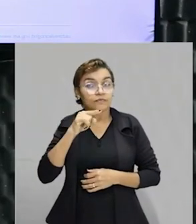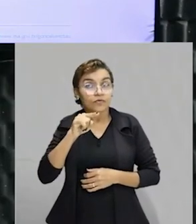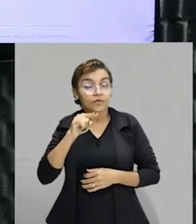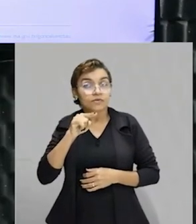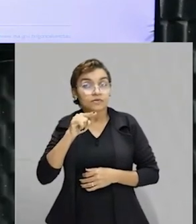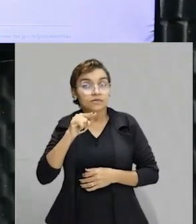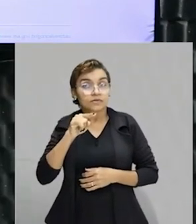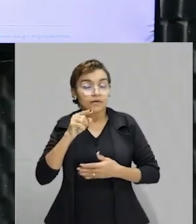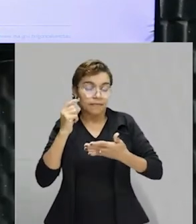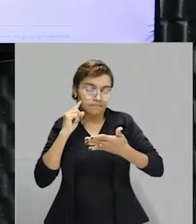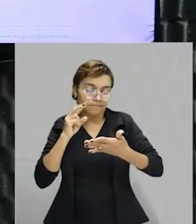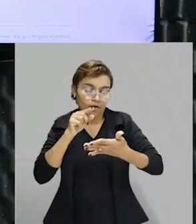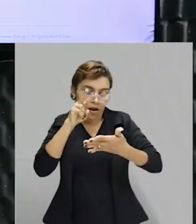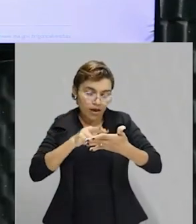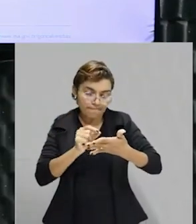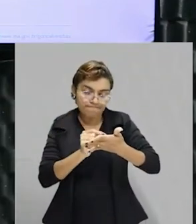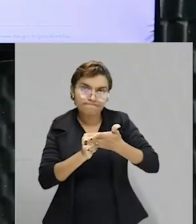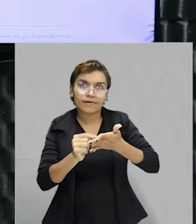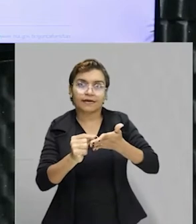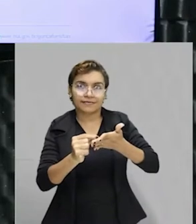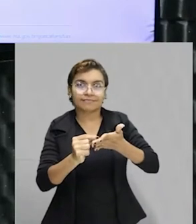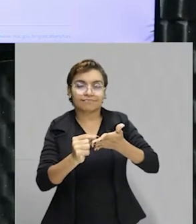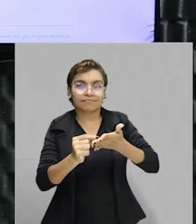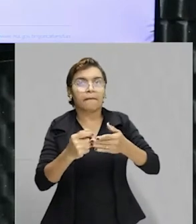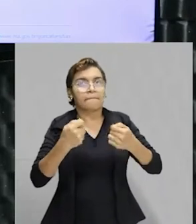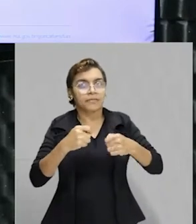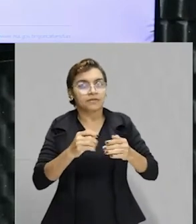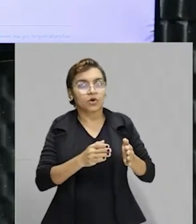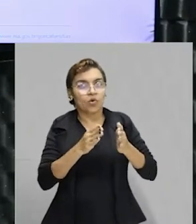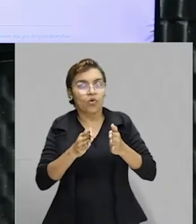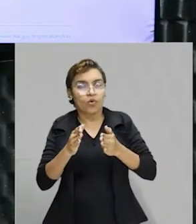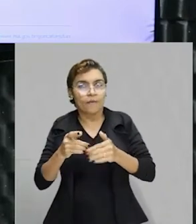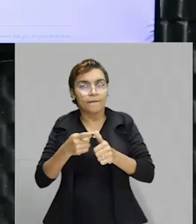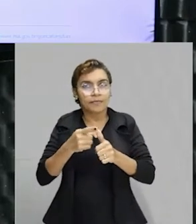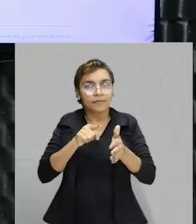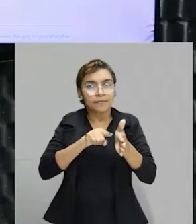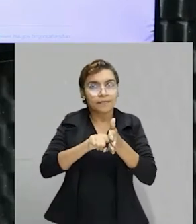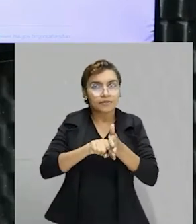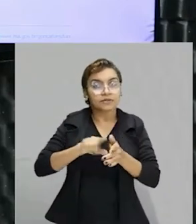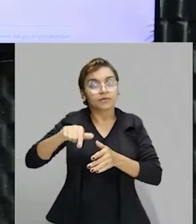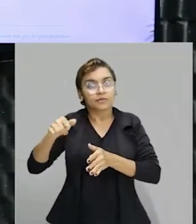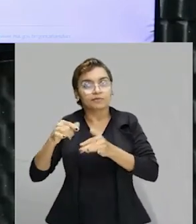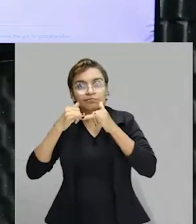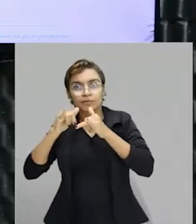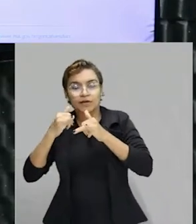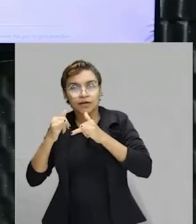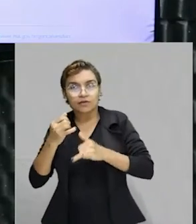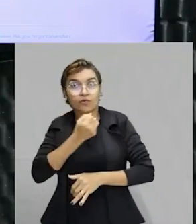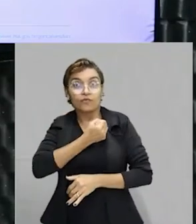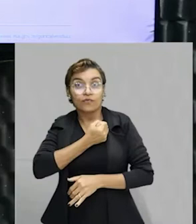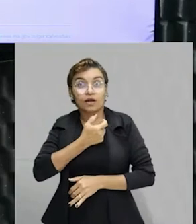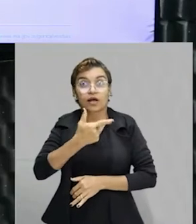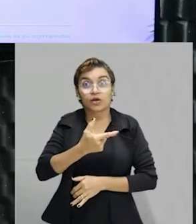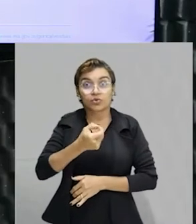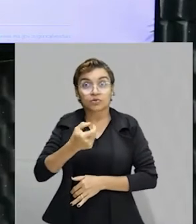tu ficar atento. Aqui eu preciso seguir essa ordemzinha. Primeiro pesquisa, depois propaganda. E o valor é 200